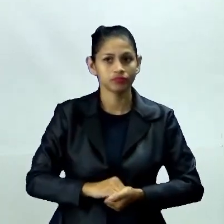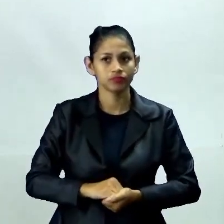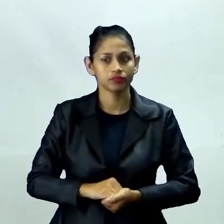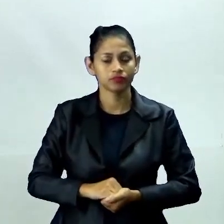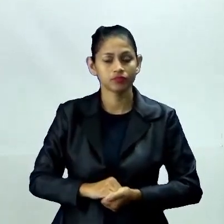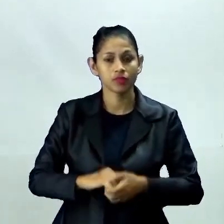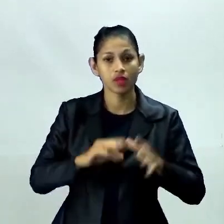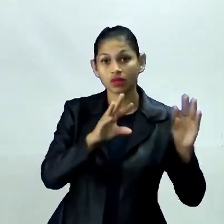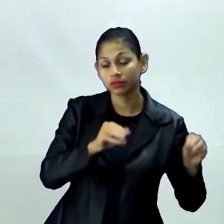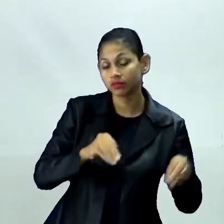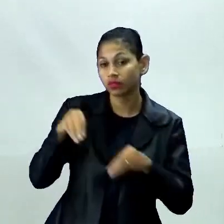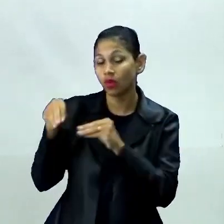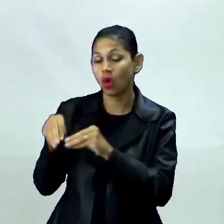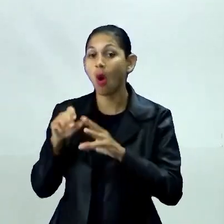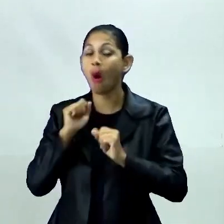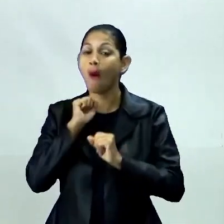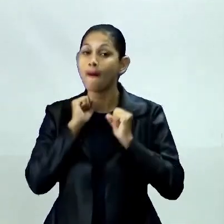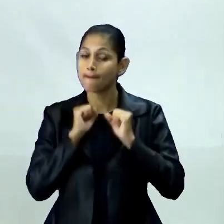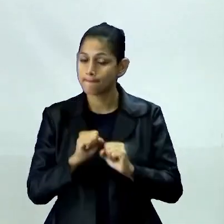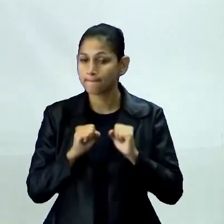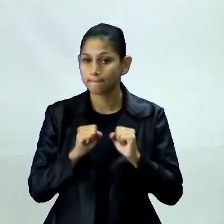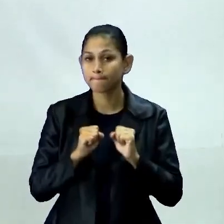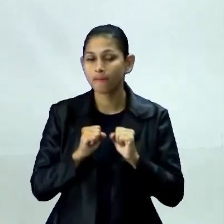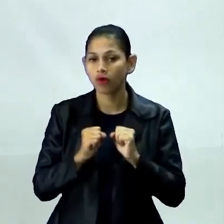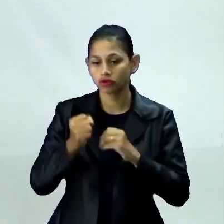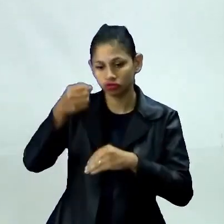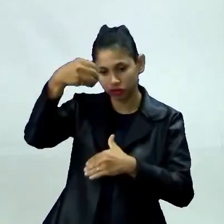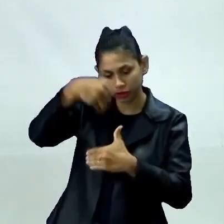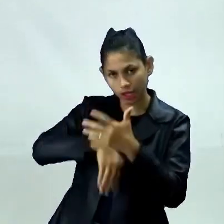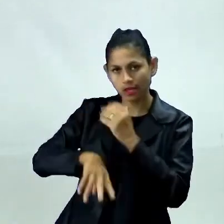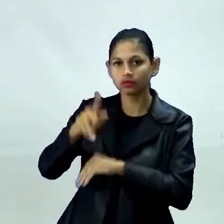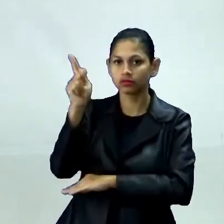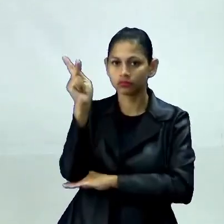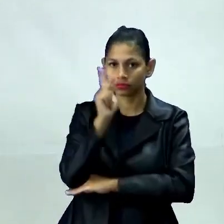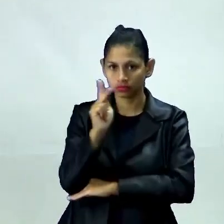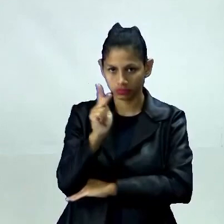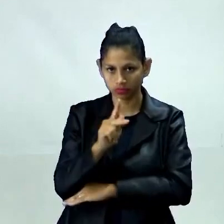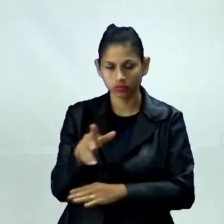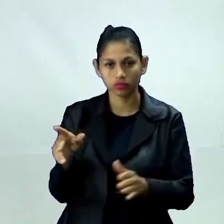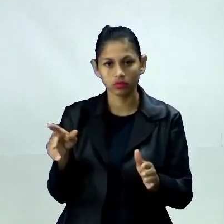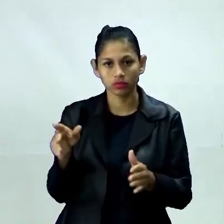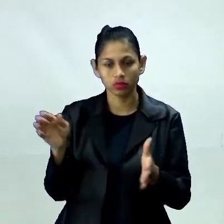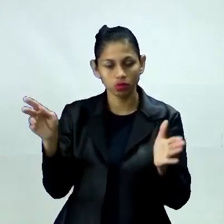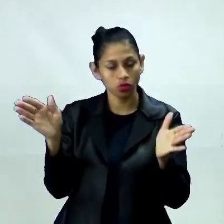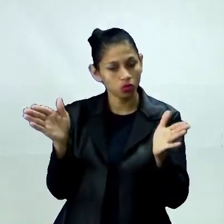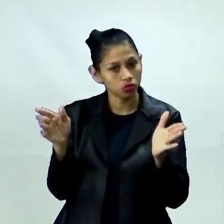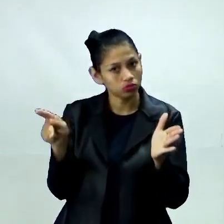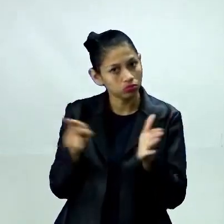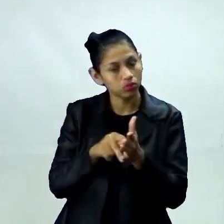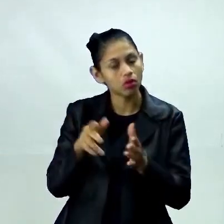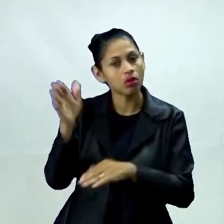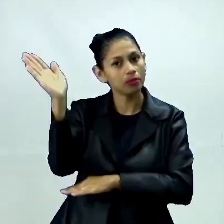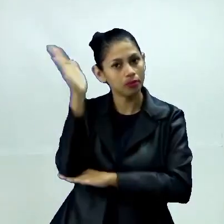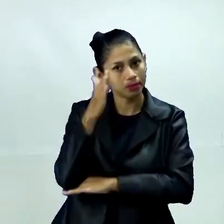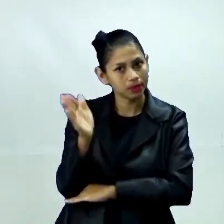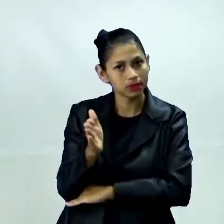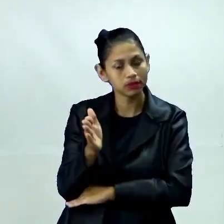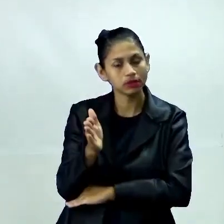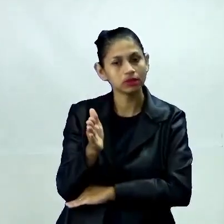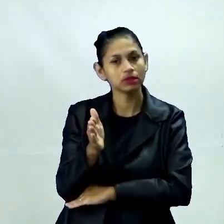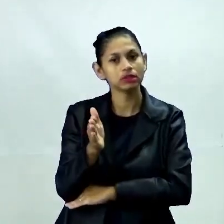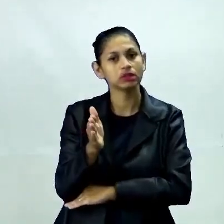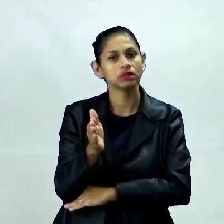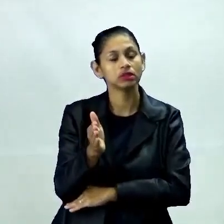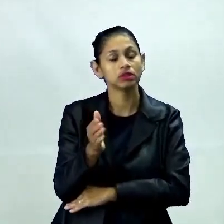Essas migrações podem ser externas ou internas. Externas é quando eu deixo o meu país e vou para outro. Eu